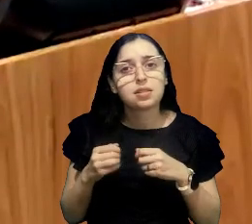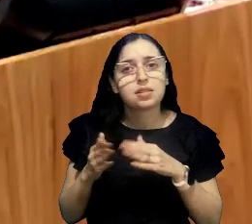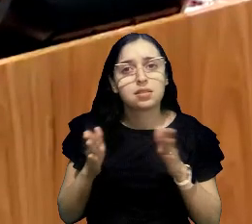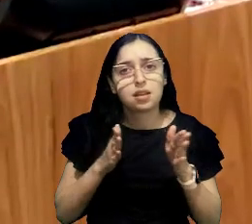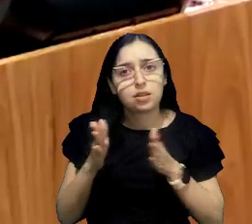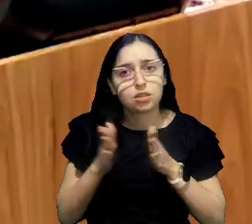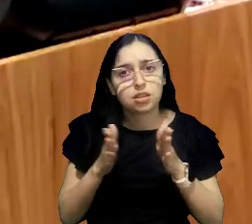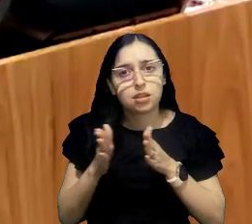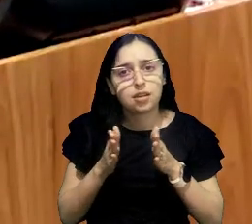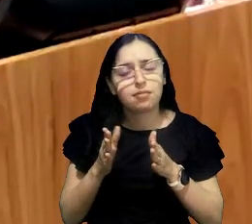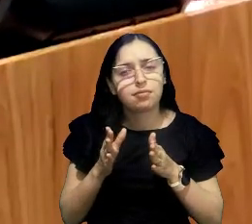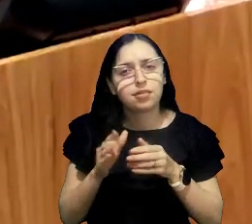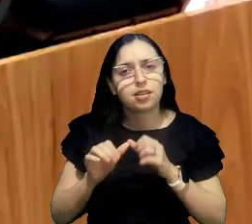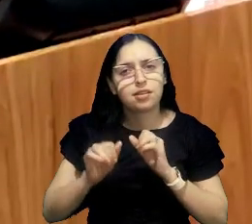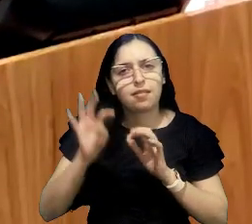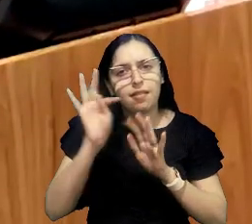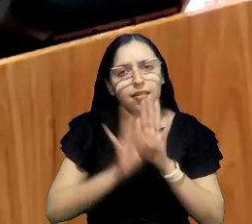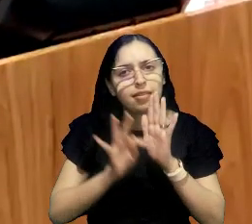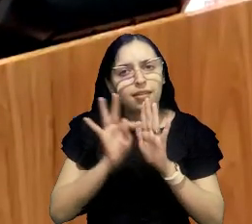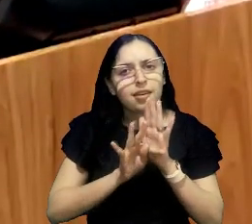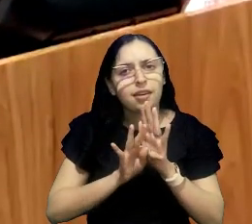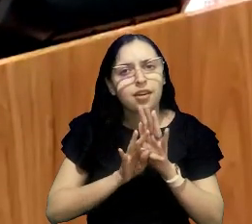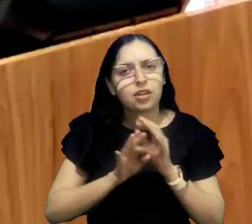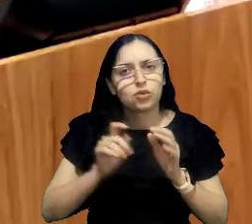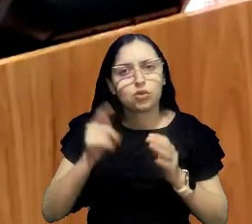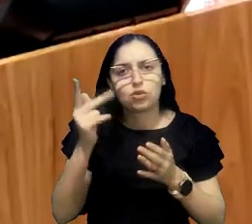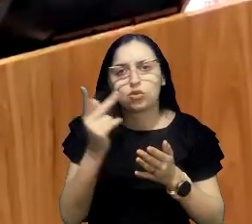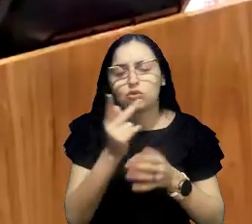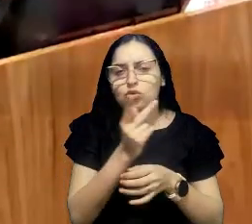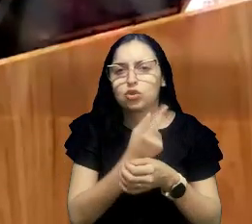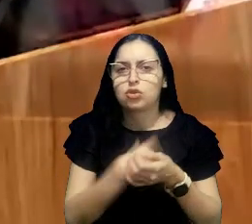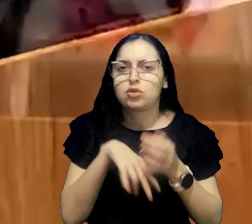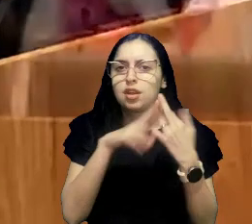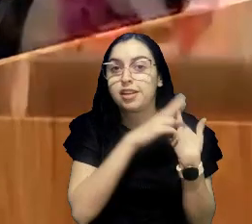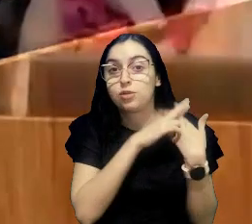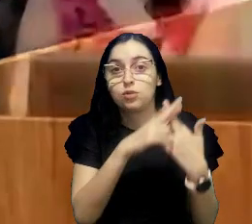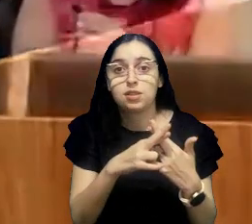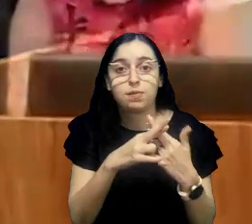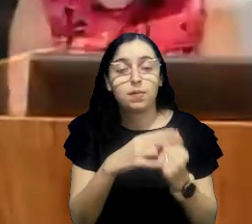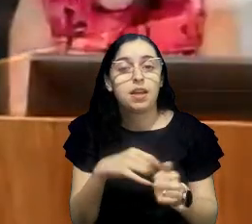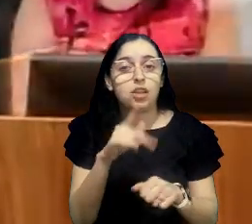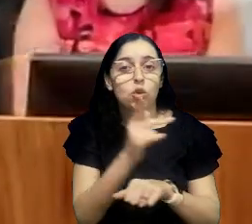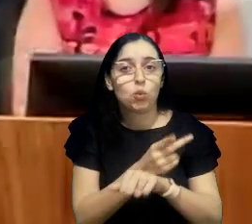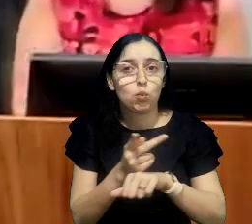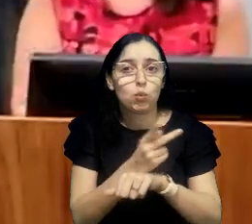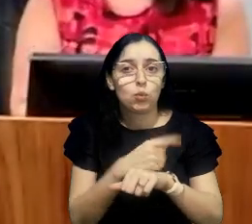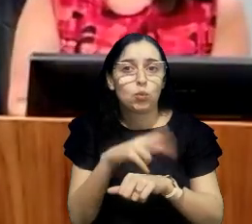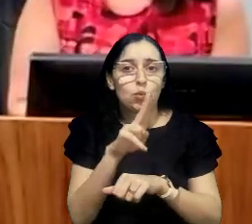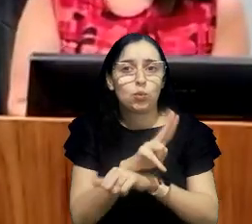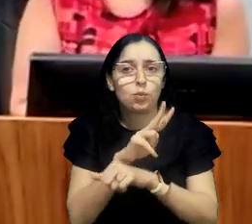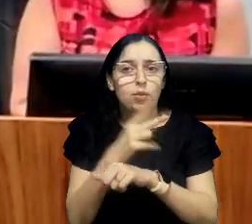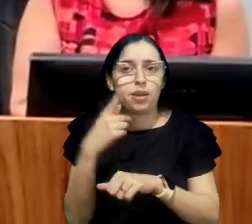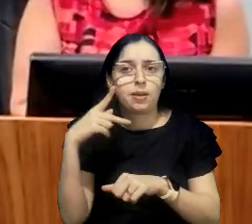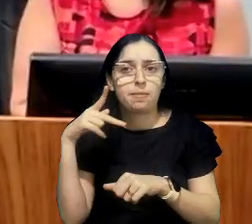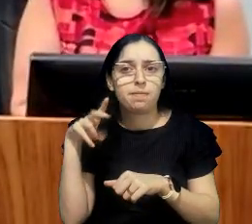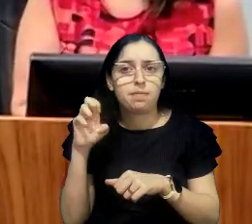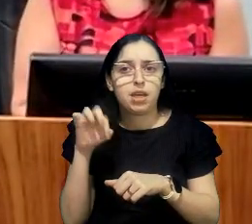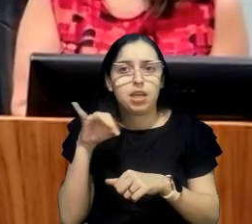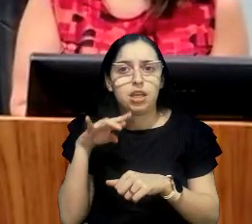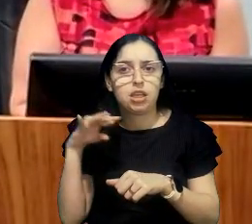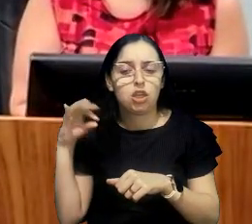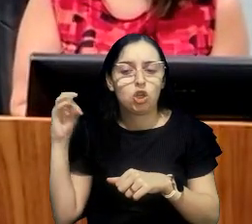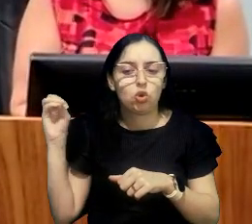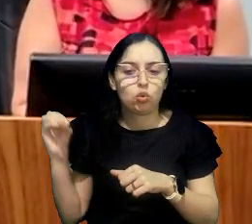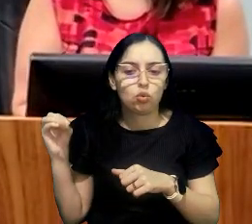da técnica, do papel do perito com o olhar. O olhar é muito importante. Não adianta nada a gente